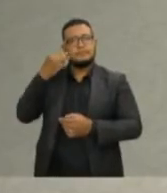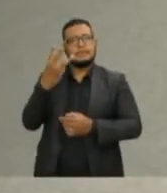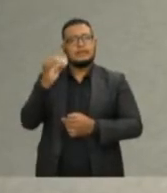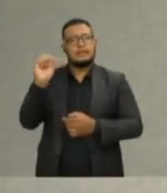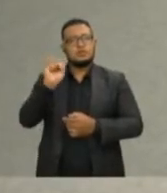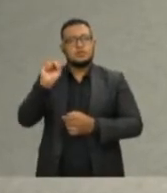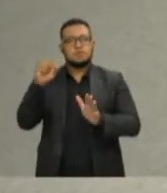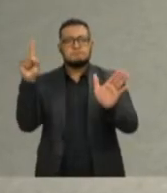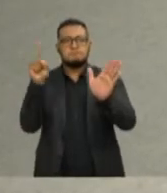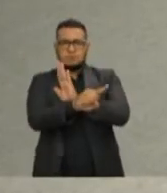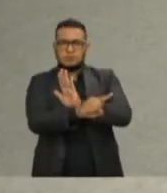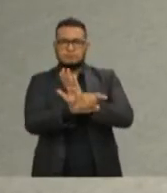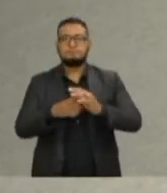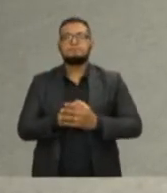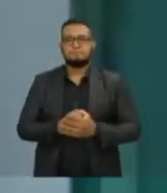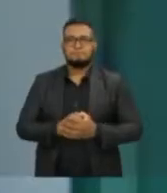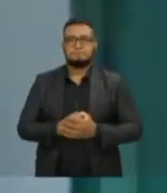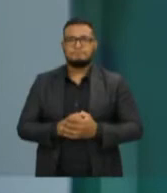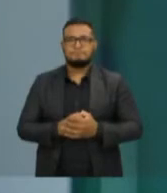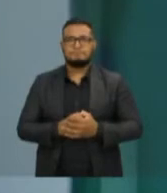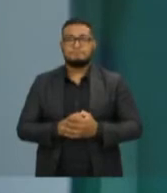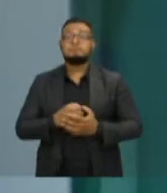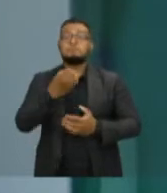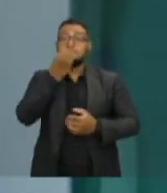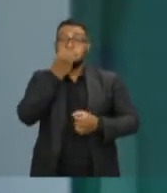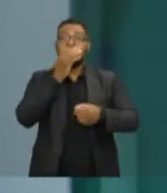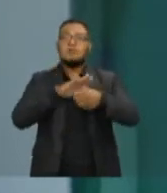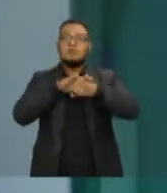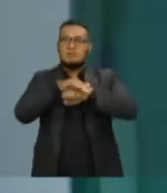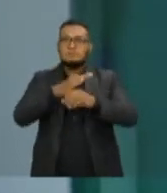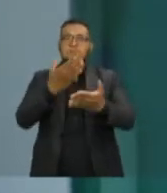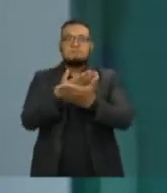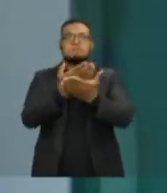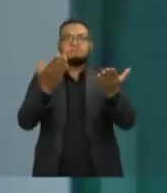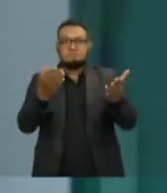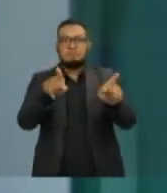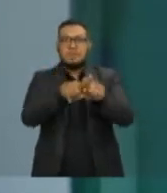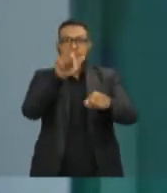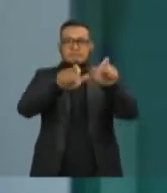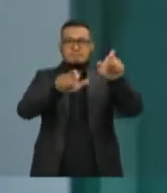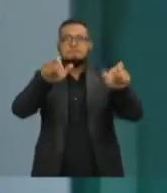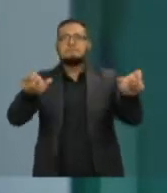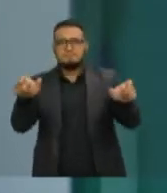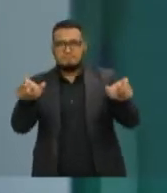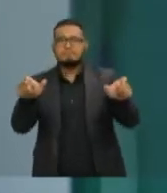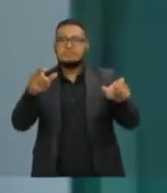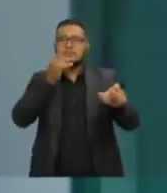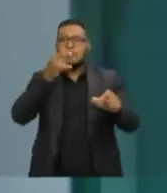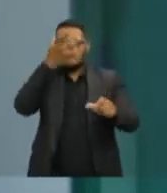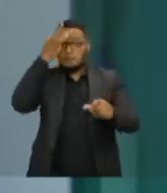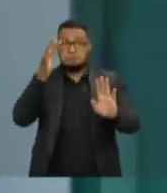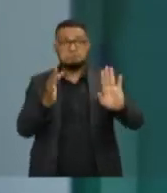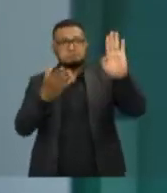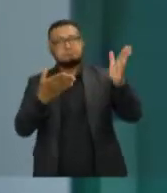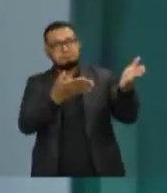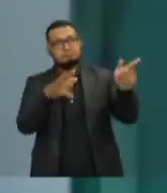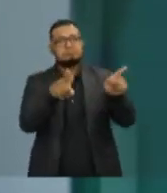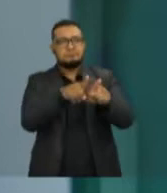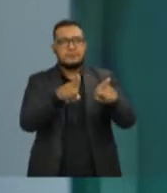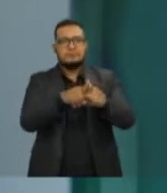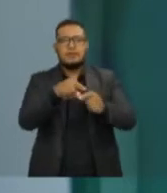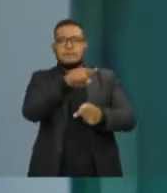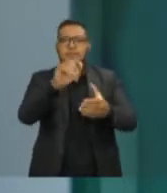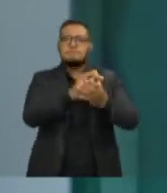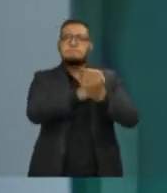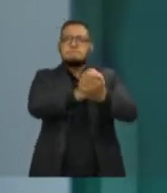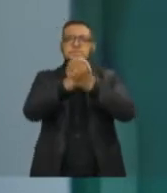segundos para fazer a pergunta. Boa noite, Mário. Boa noite aos telespectadores da TV Gazeta. Boa noite ao candidato. Gostaria de saudar todos